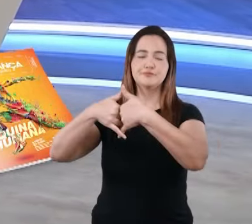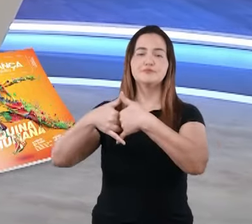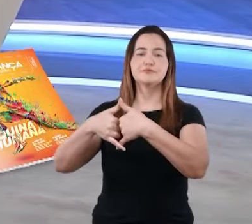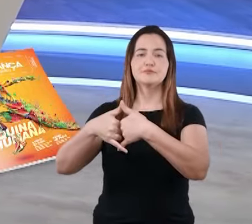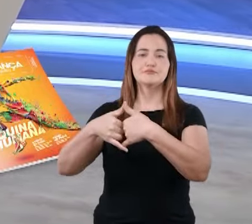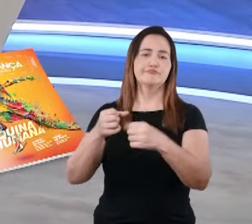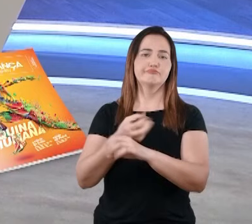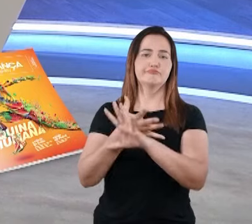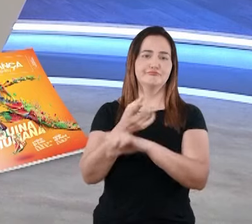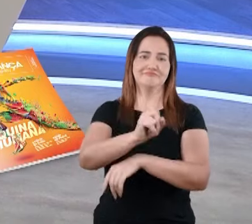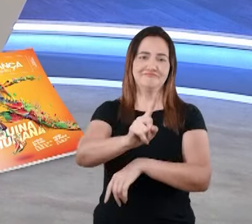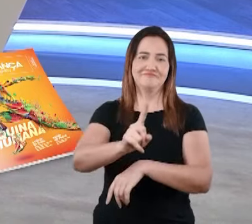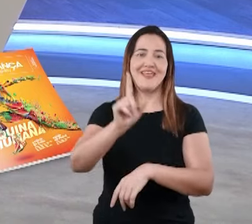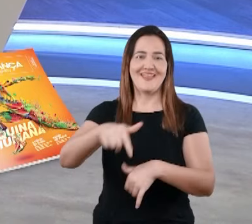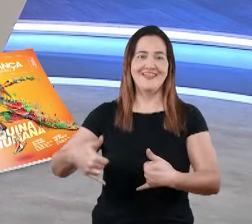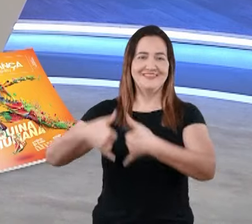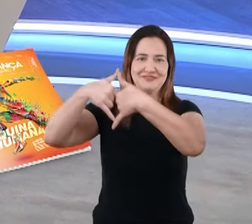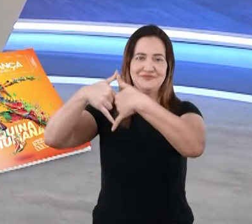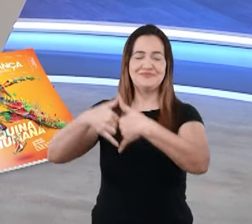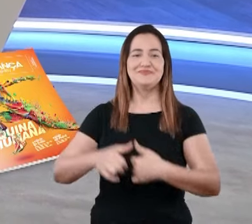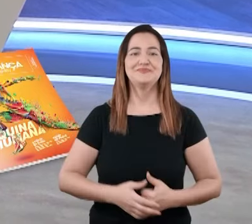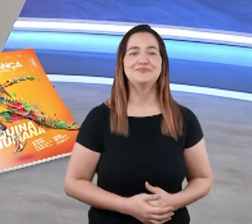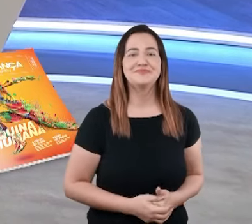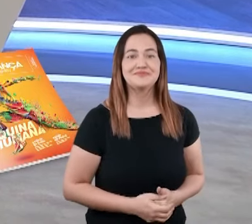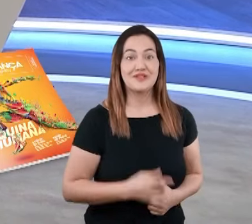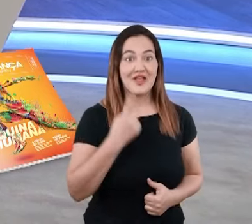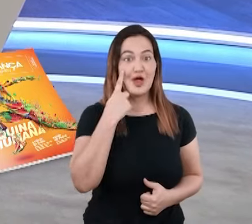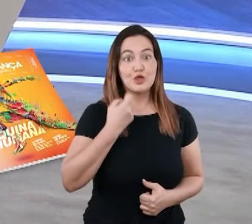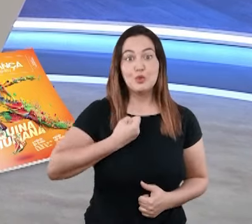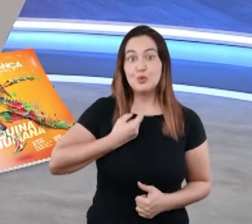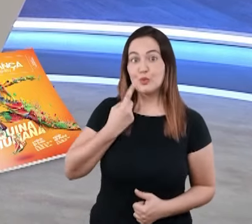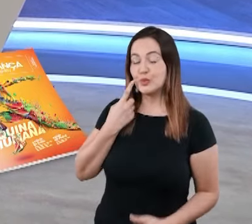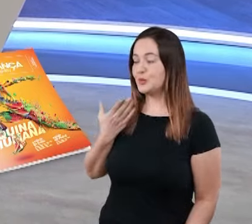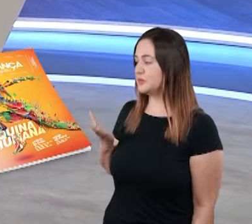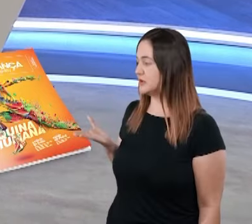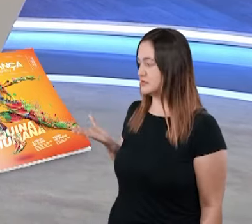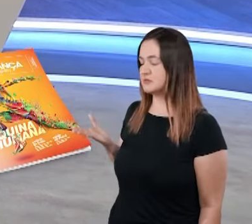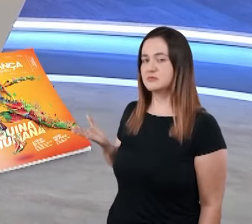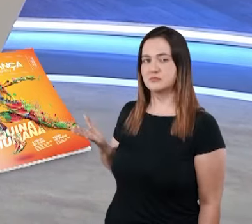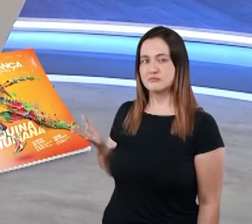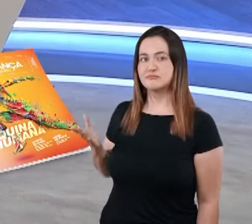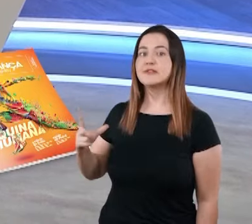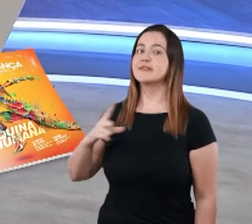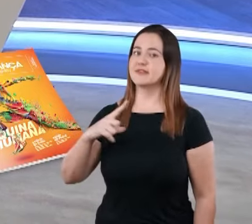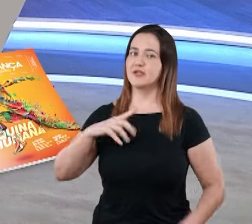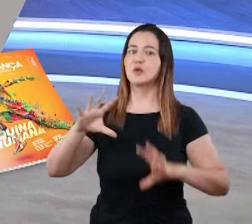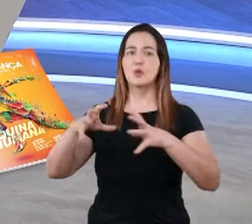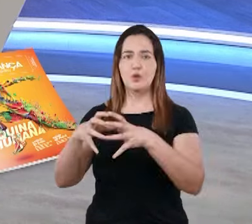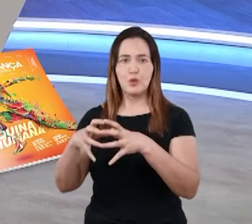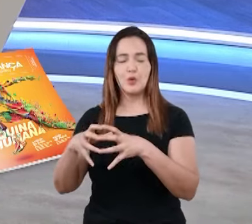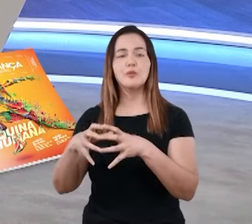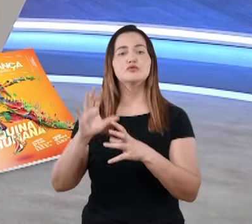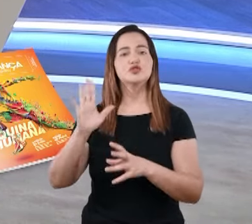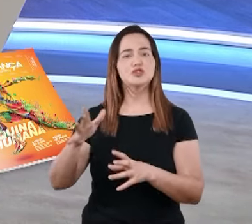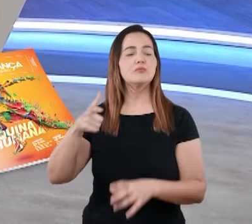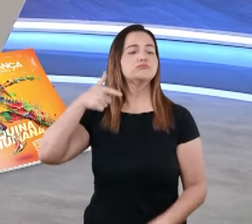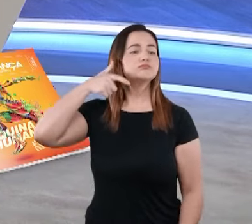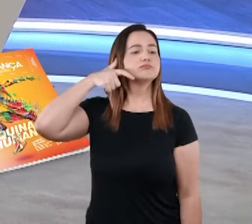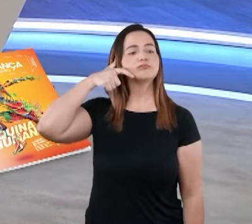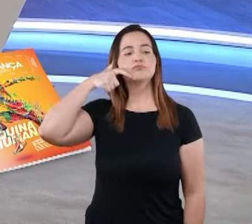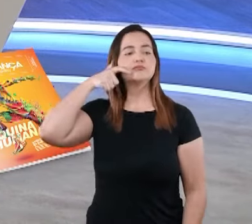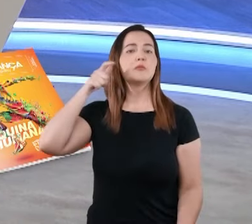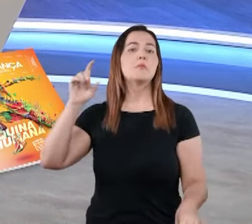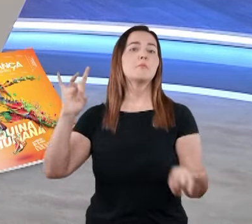-31-21. Tá bom? 12-21-27-31-21. Temos a nossa equipe da Escola Bíblica